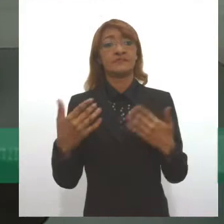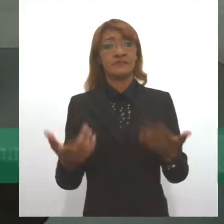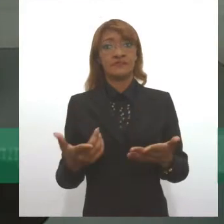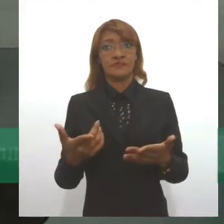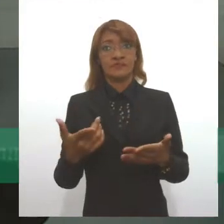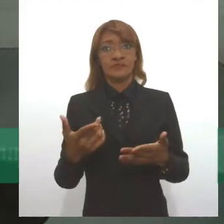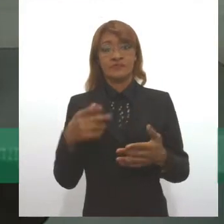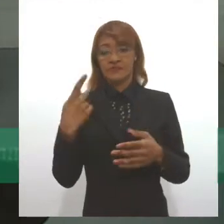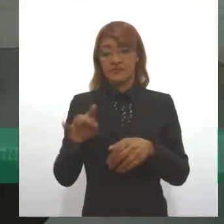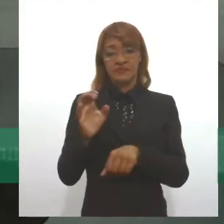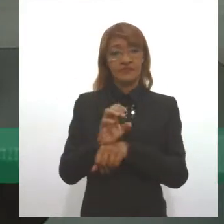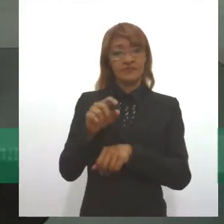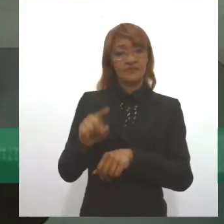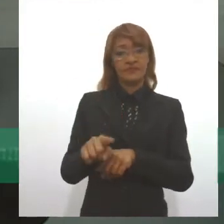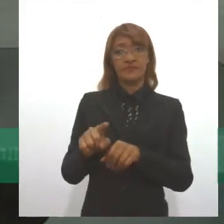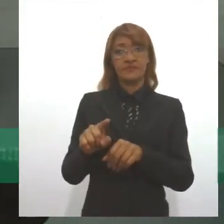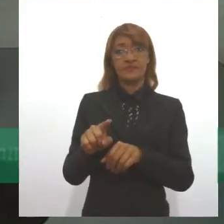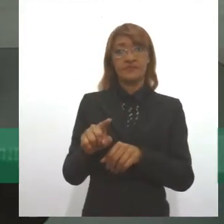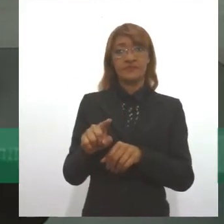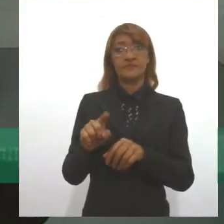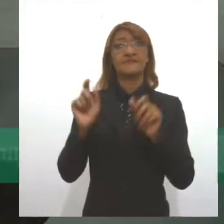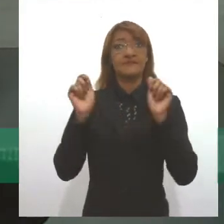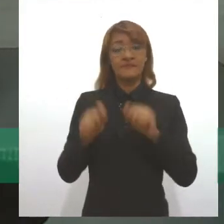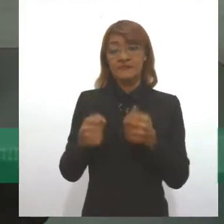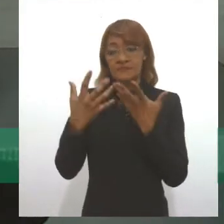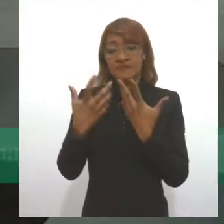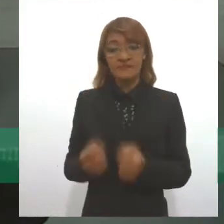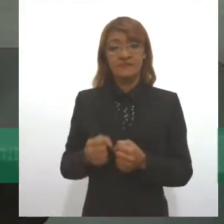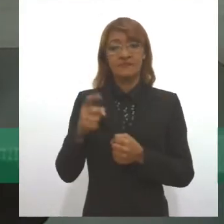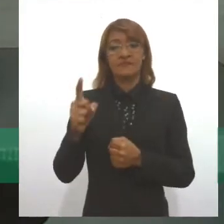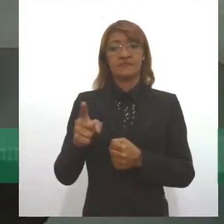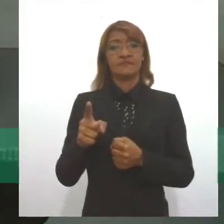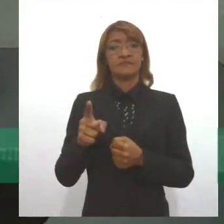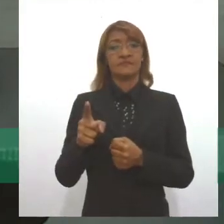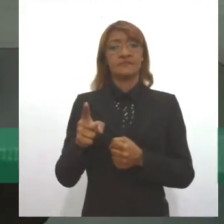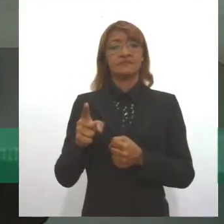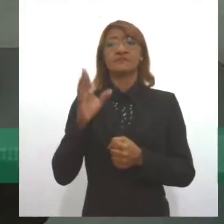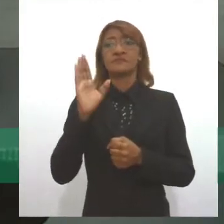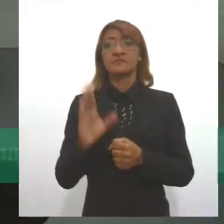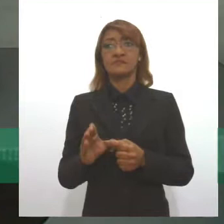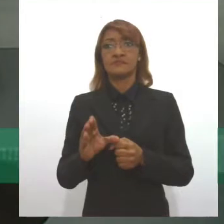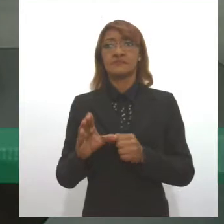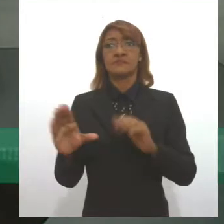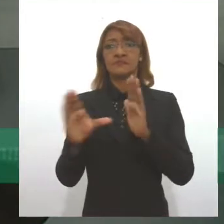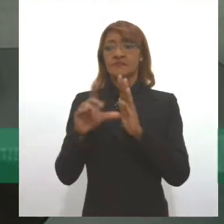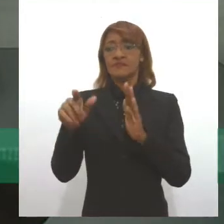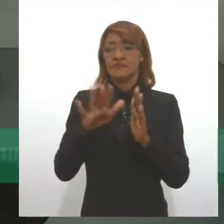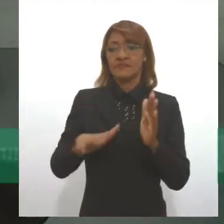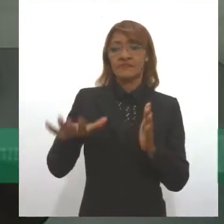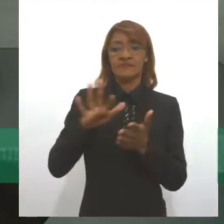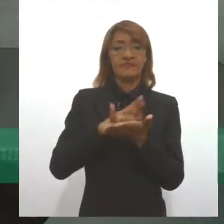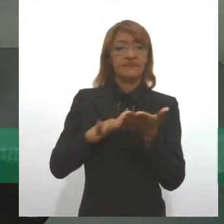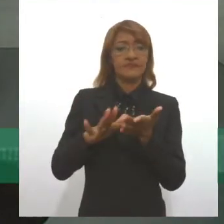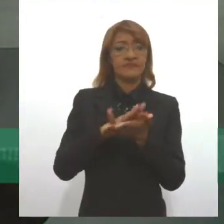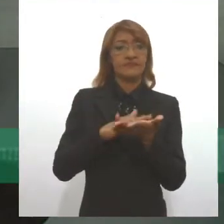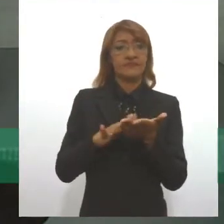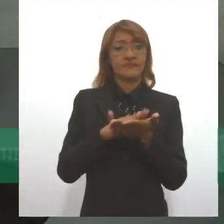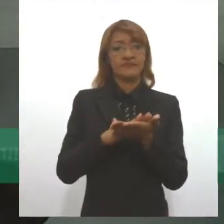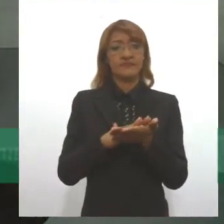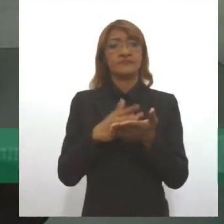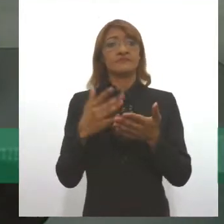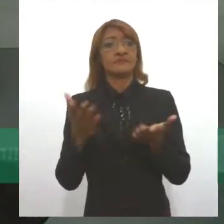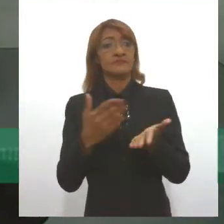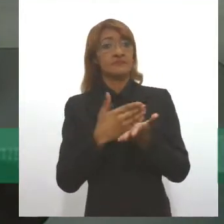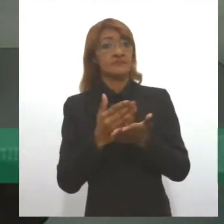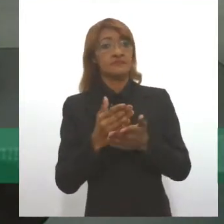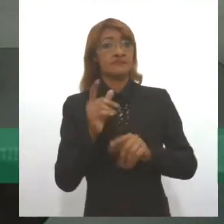Sergipe, com esta lei, reconhece a existência da etnia cigana, acolhe essa etnia, e a partir daí, como eu disse, é o primeiro